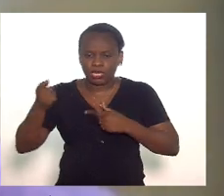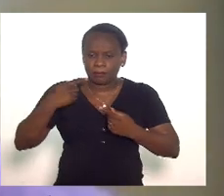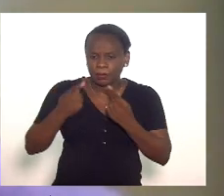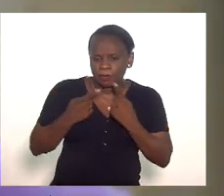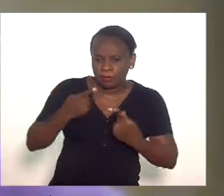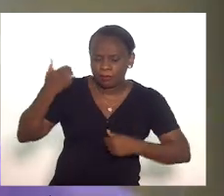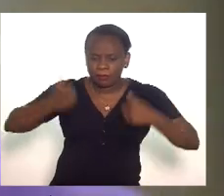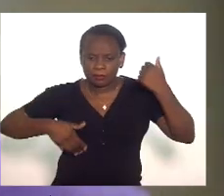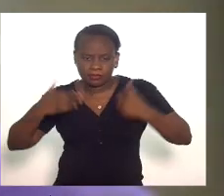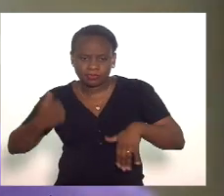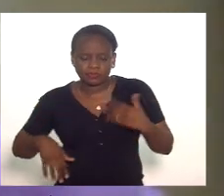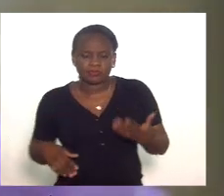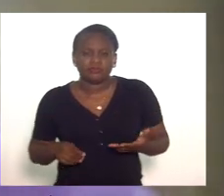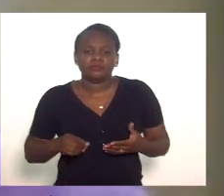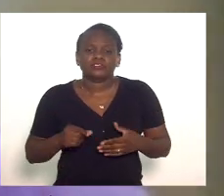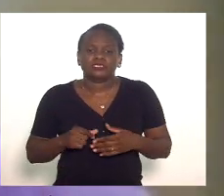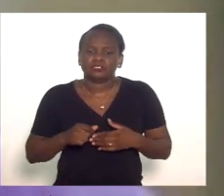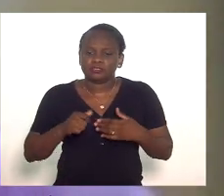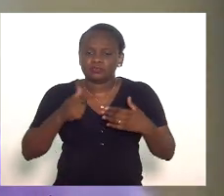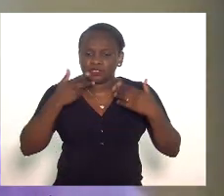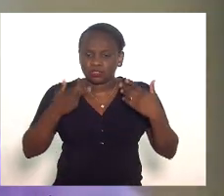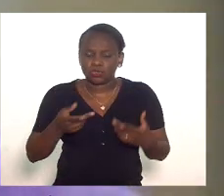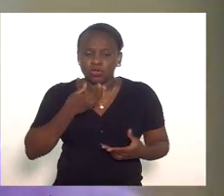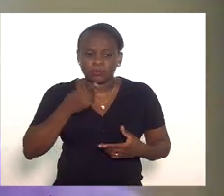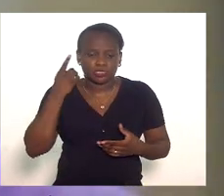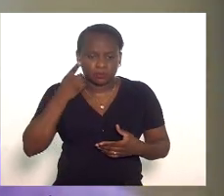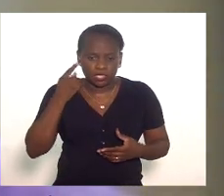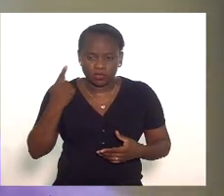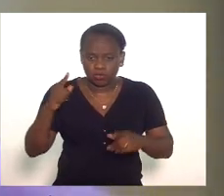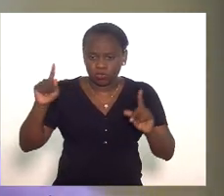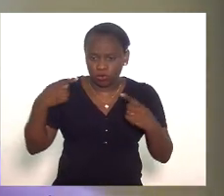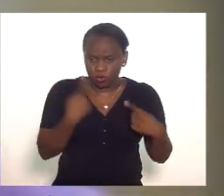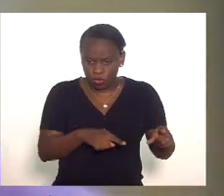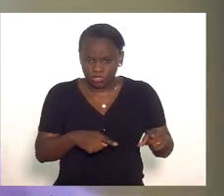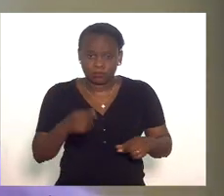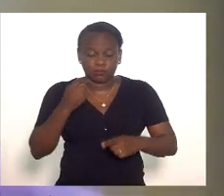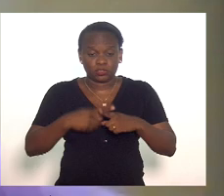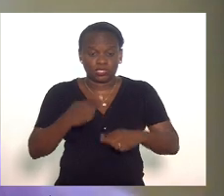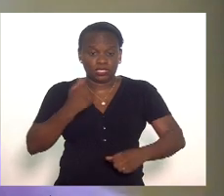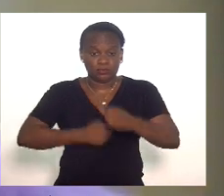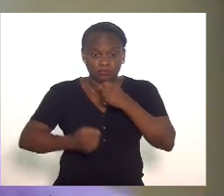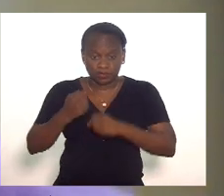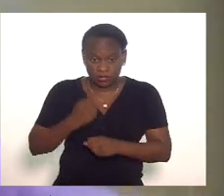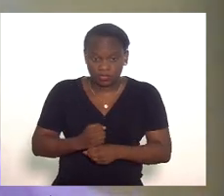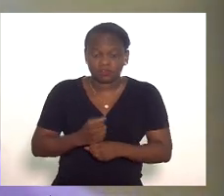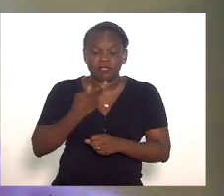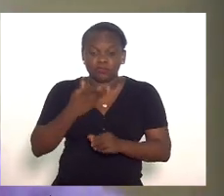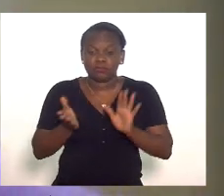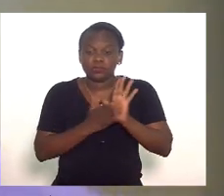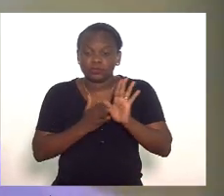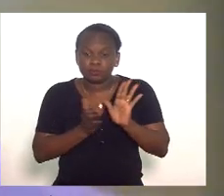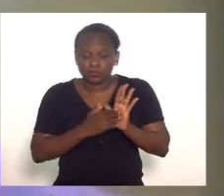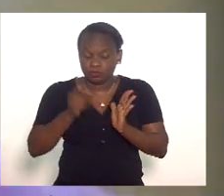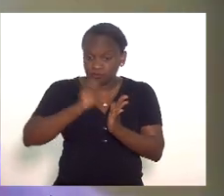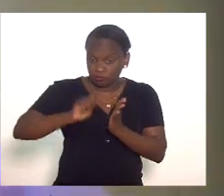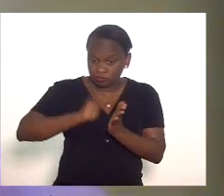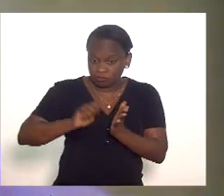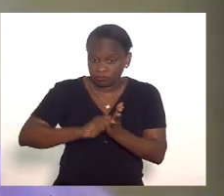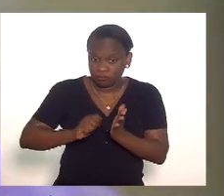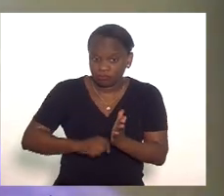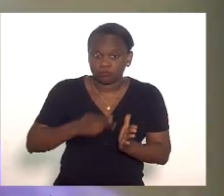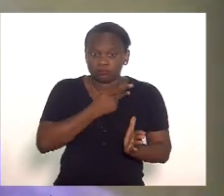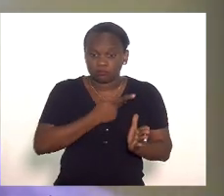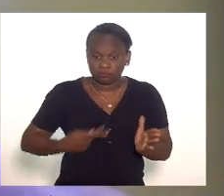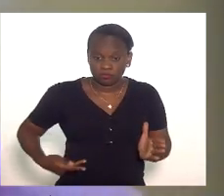na Assembleia e retrucando um deputado da oposição que no ano passado tinha proposto por escrito ao